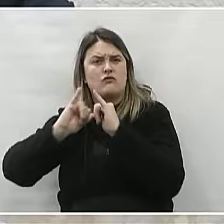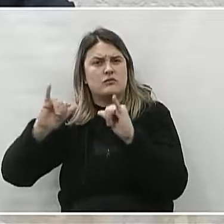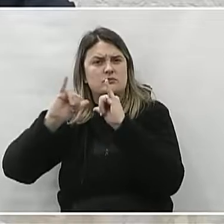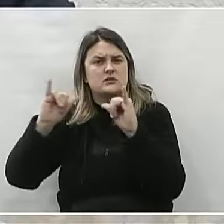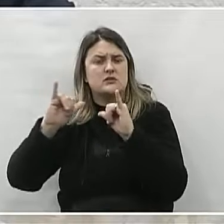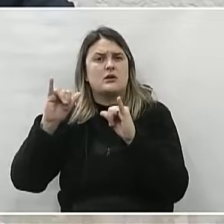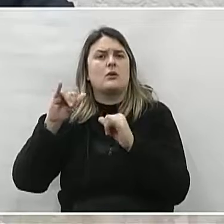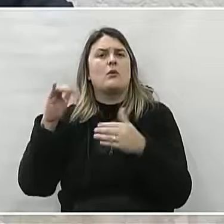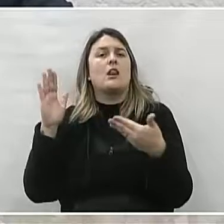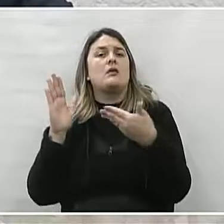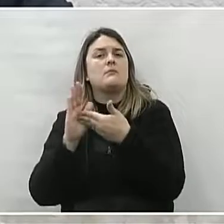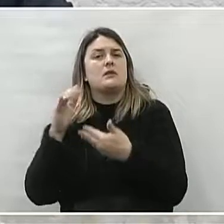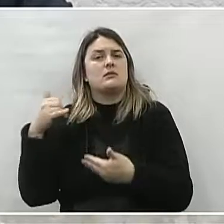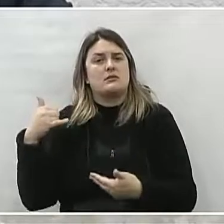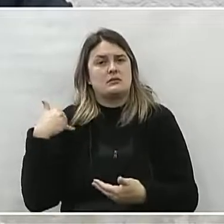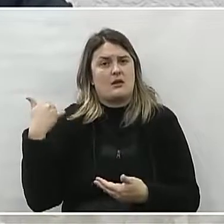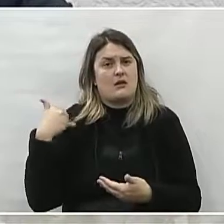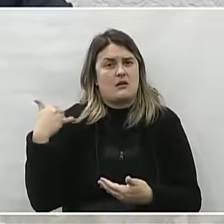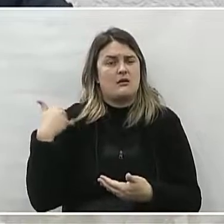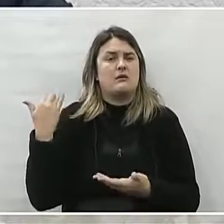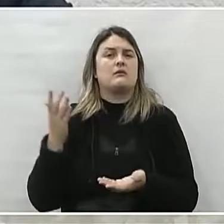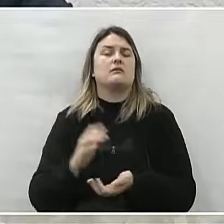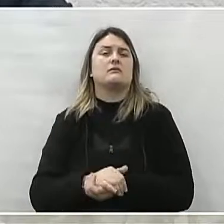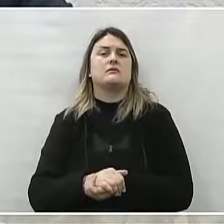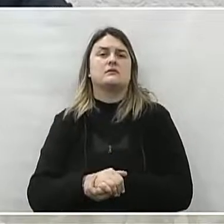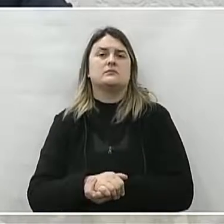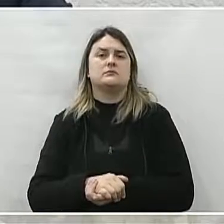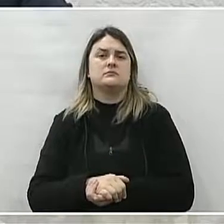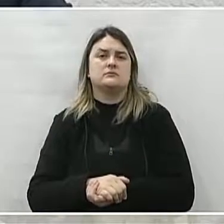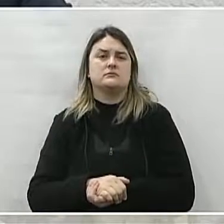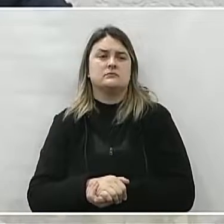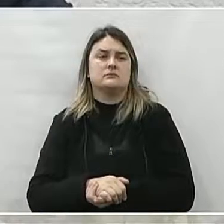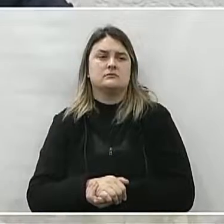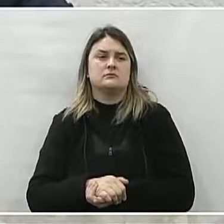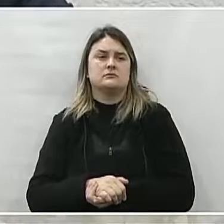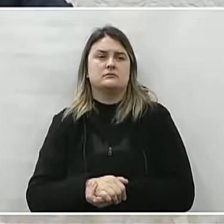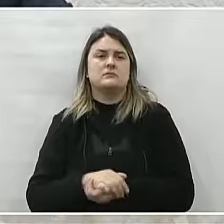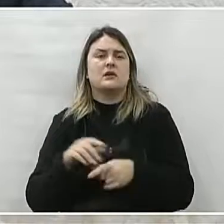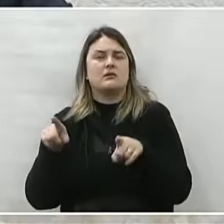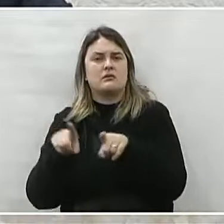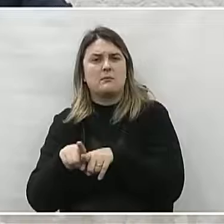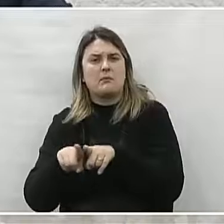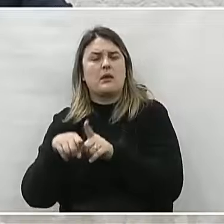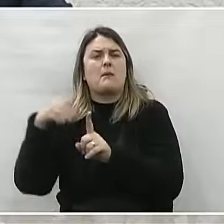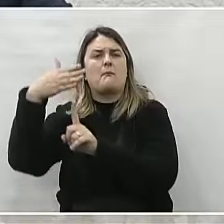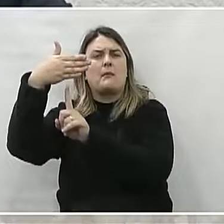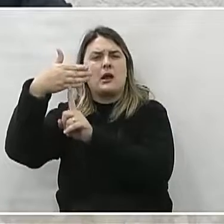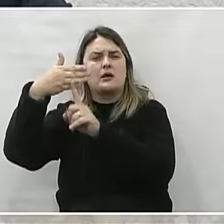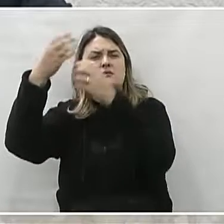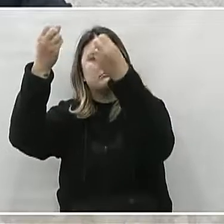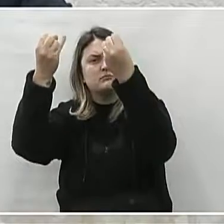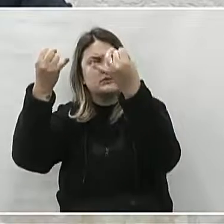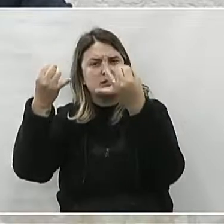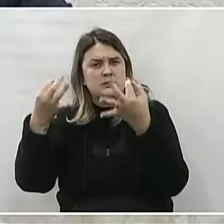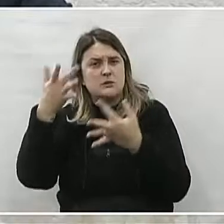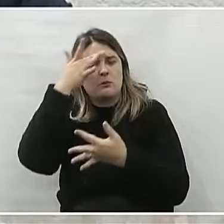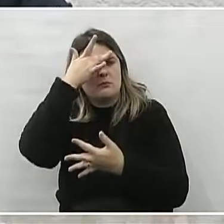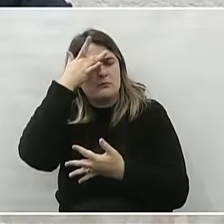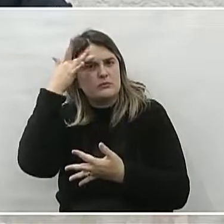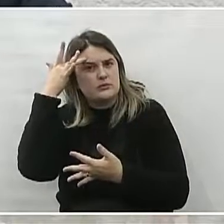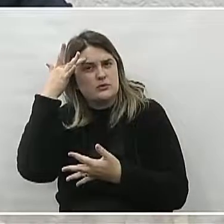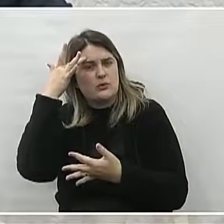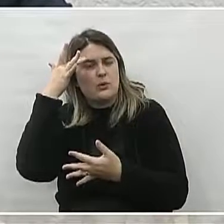quanto ao limite de idade das crianças que podem utilizar os equipamentos. Bem como placas instruindo as pessoas